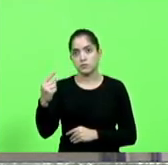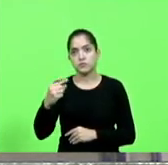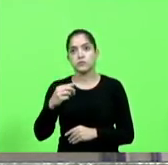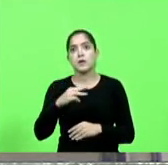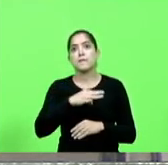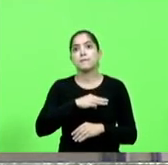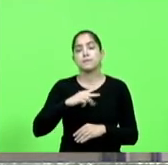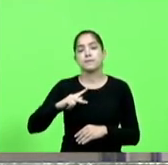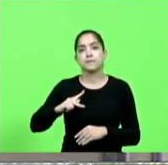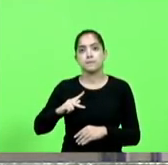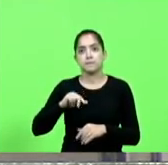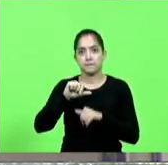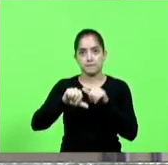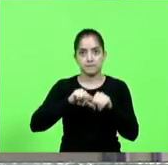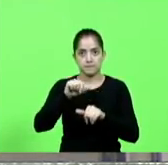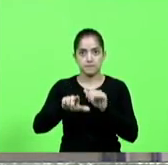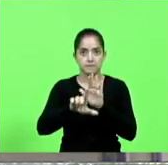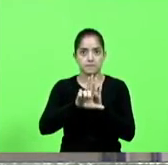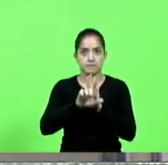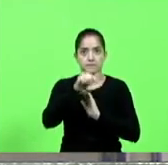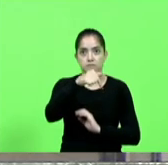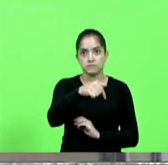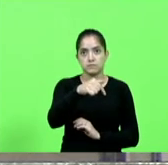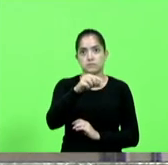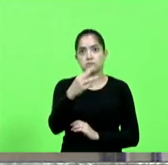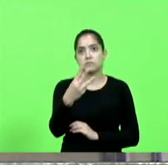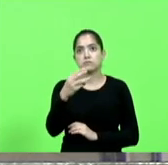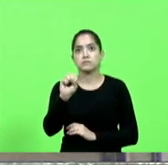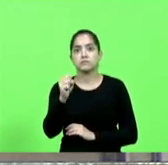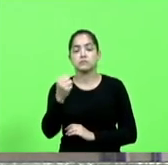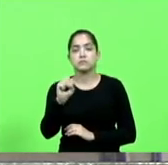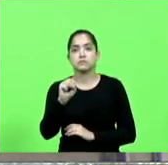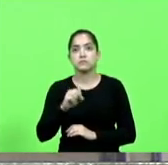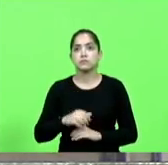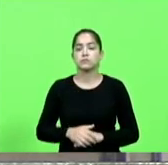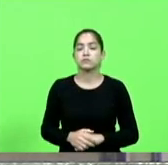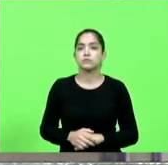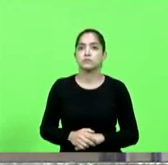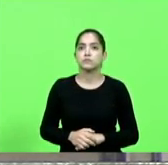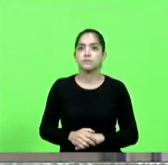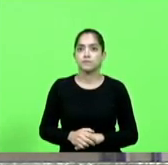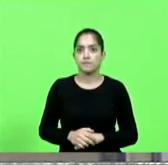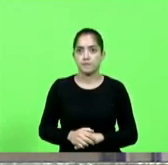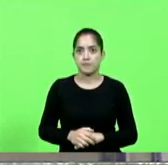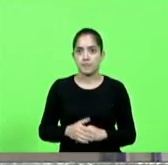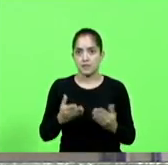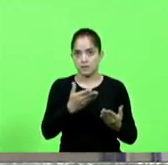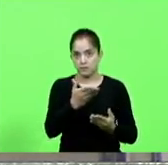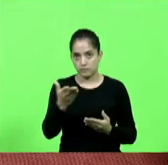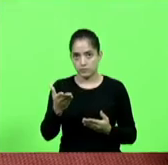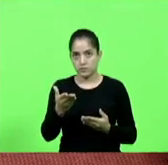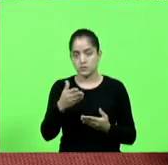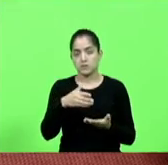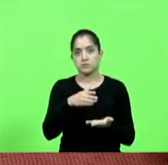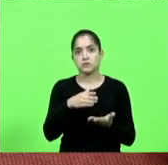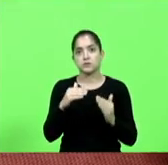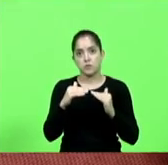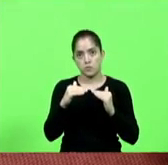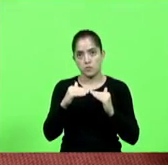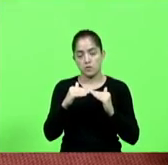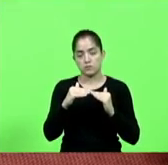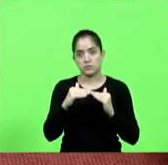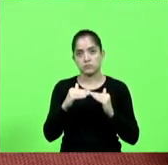altera dispositivo da lei complementar 738 de 23 de janeiro de 2019. Deputados que aprovam, permaneçam como se encontra.